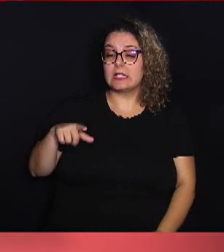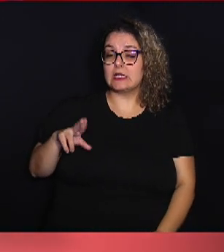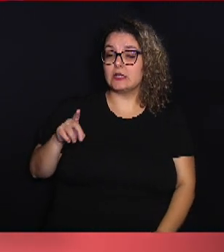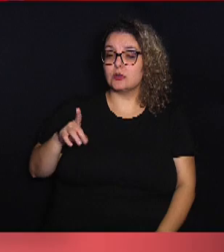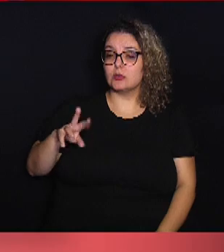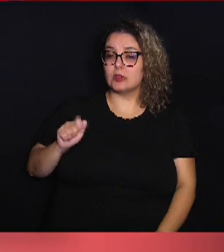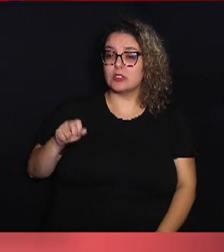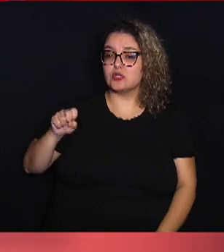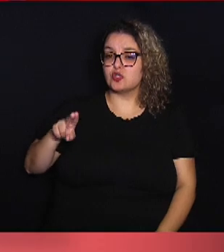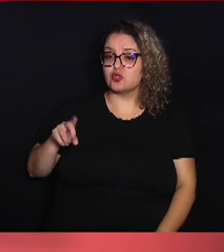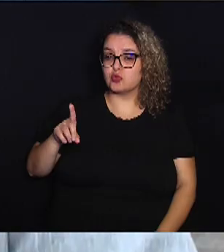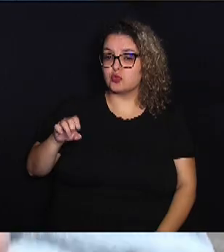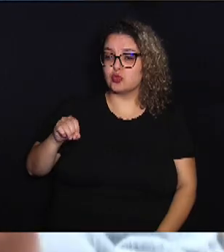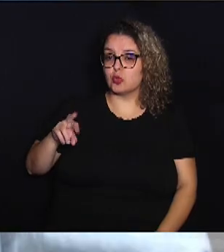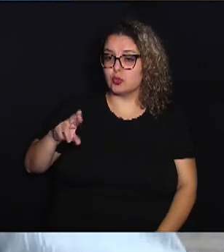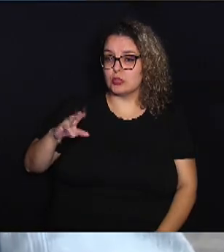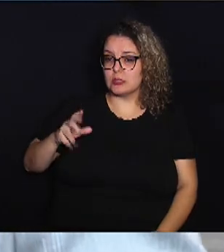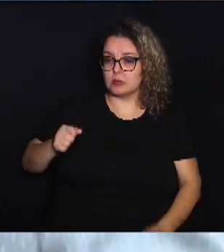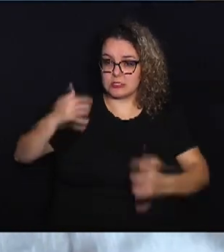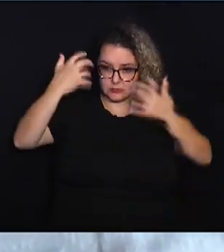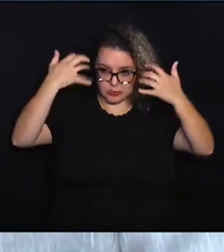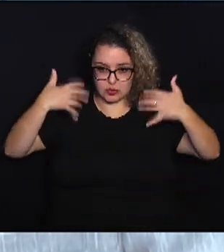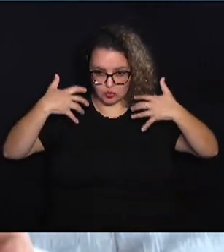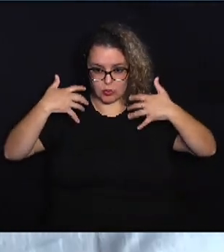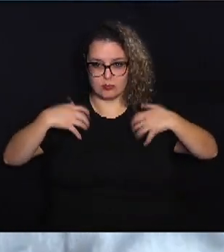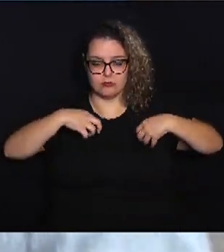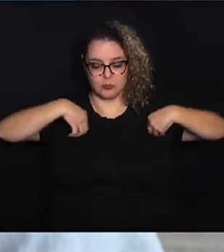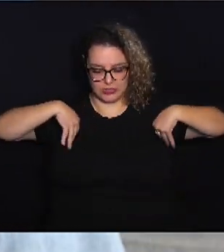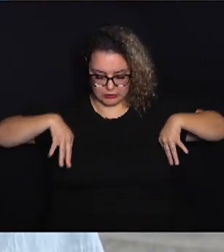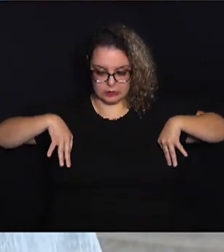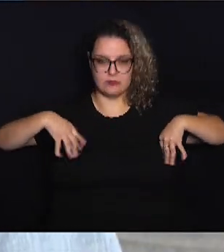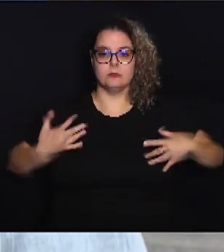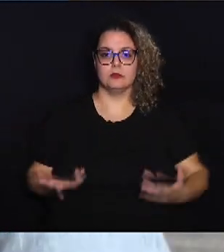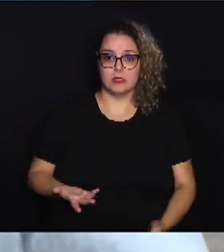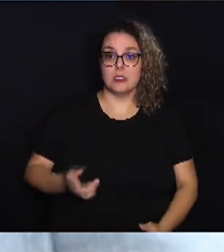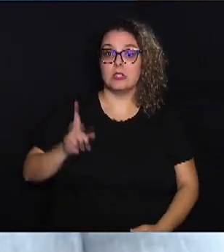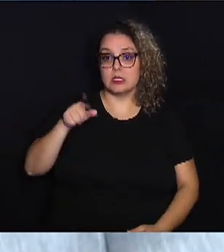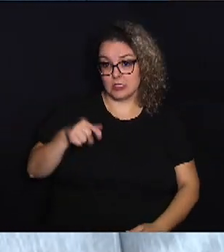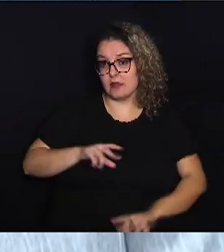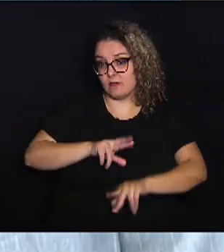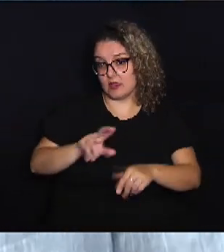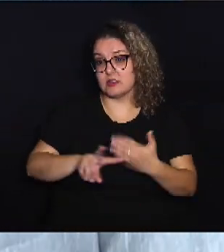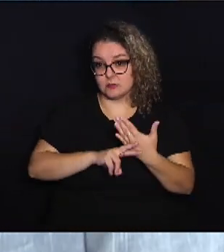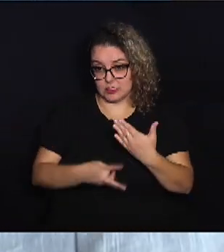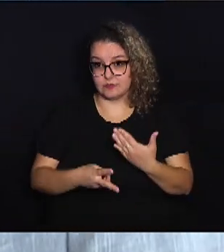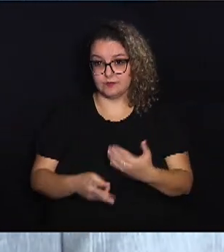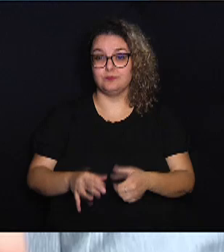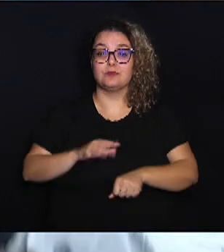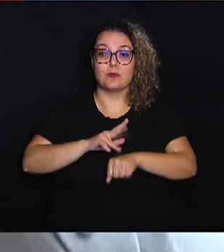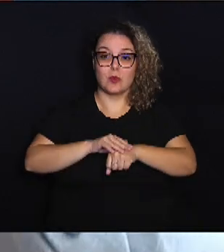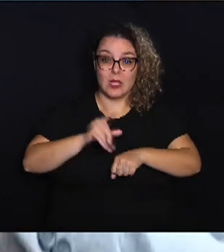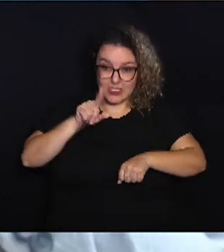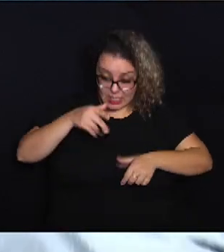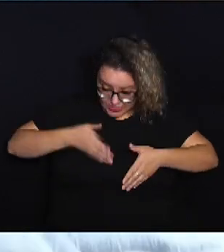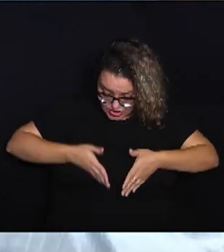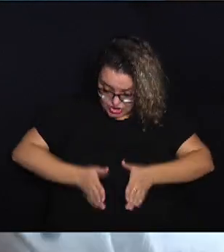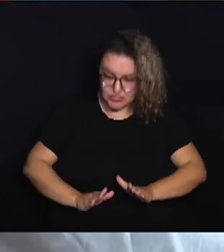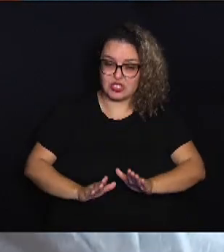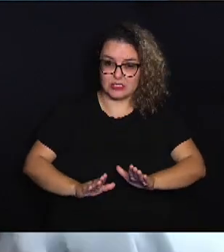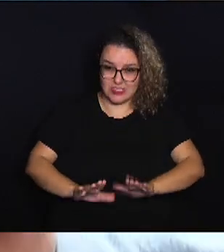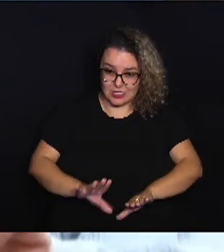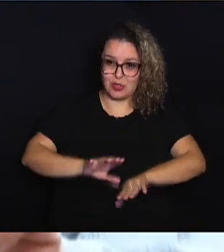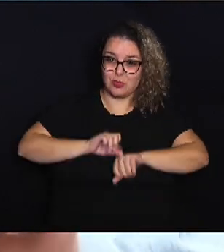grande variedade de sintomas. No caso da fibrose cística, como ela é uma doença de nascença, a